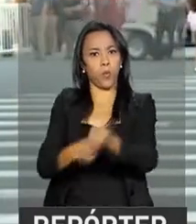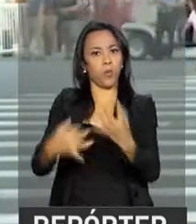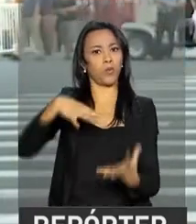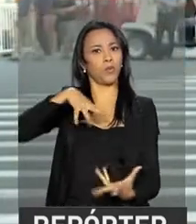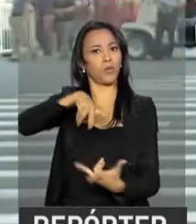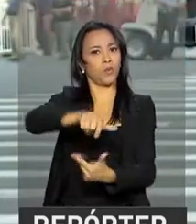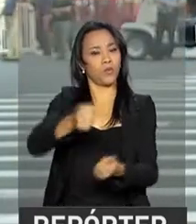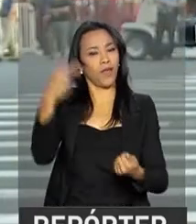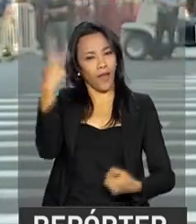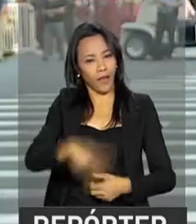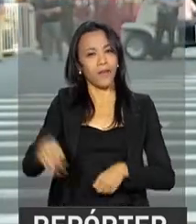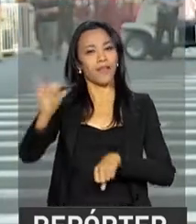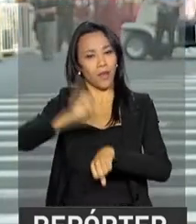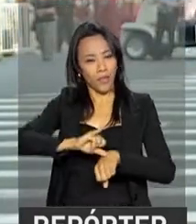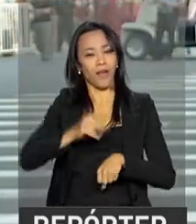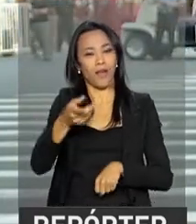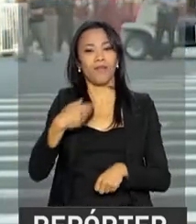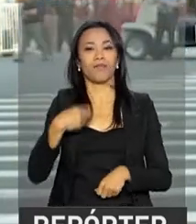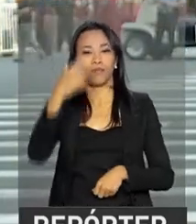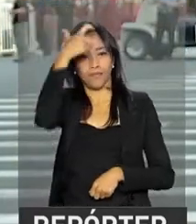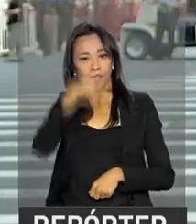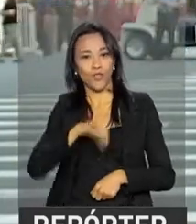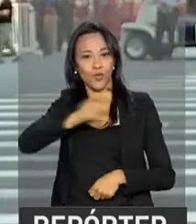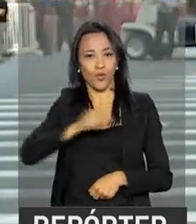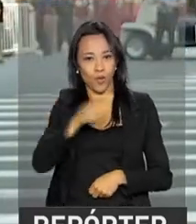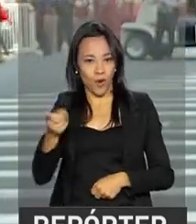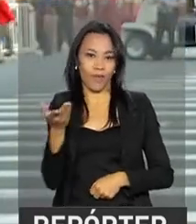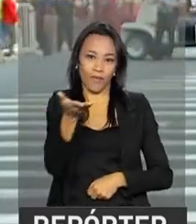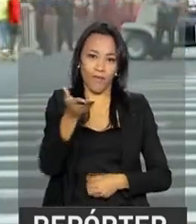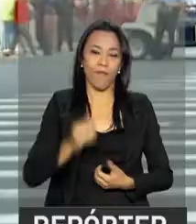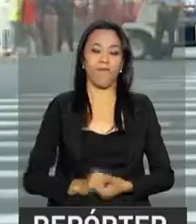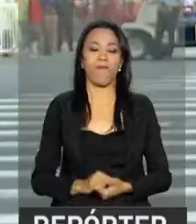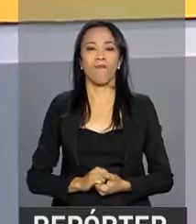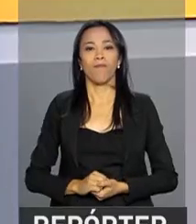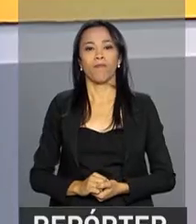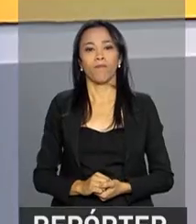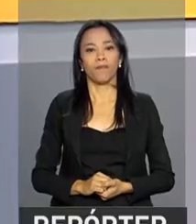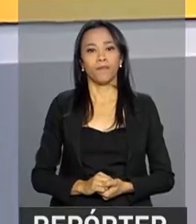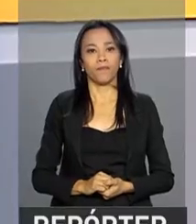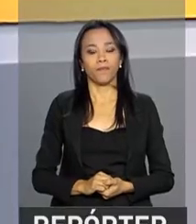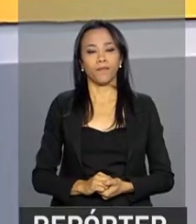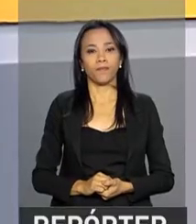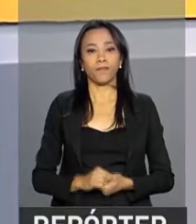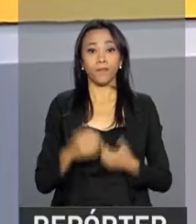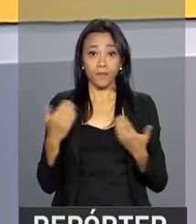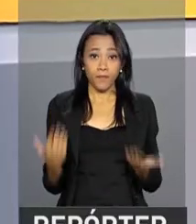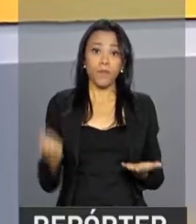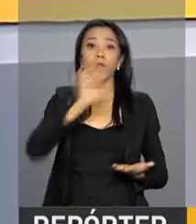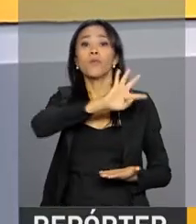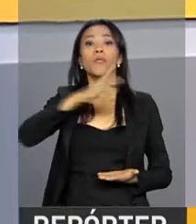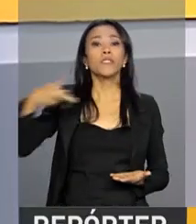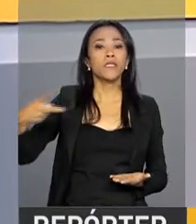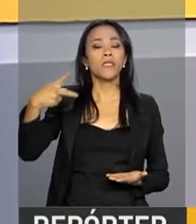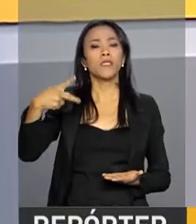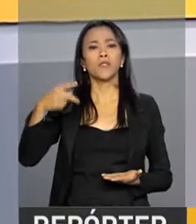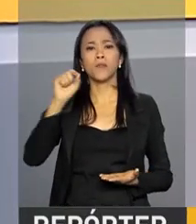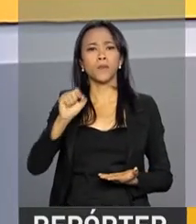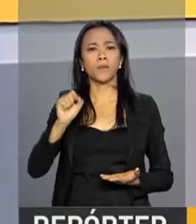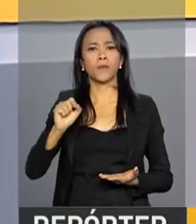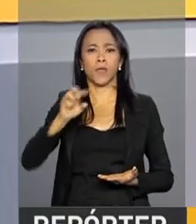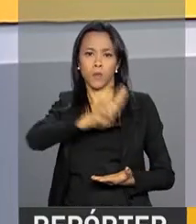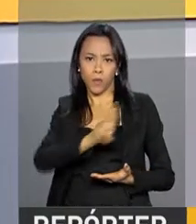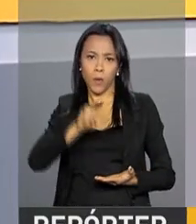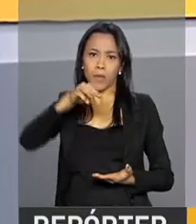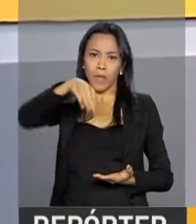De Pequim, na China, João Pedro Neto, para a TVNBR. E o presidente em exercício, Rodrigo Maia,